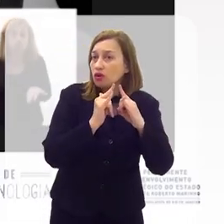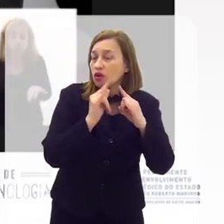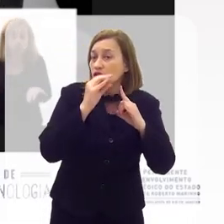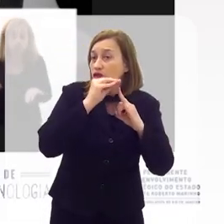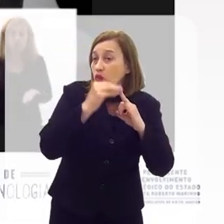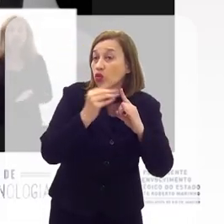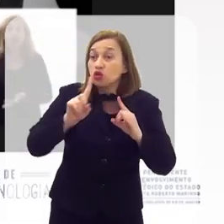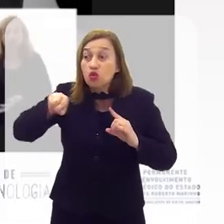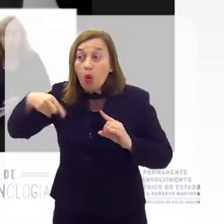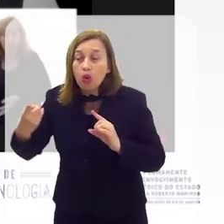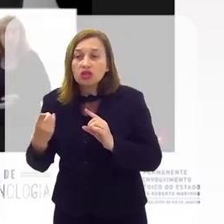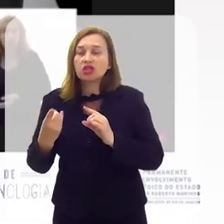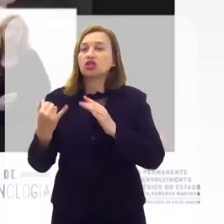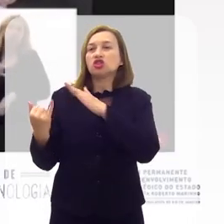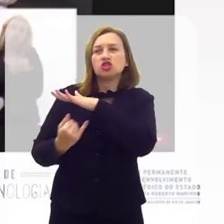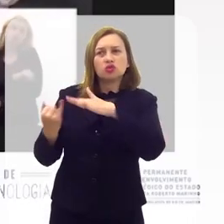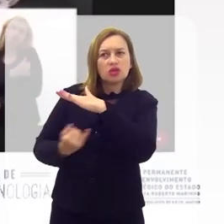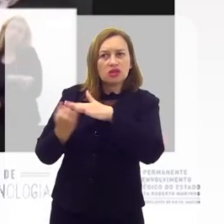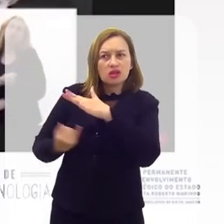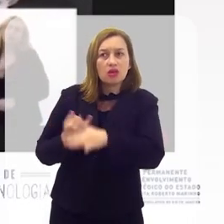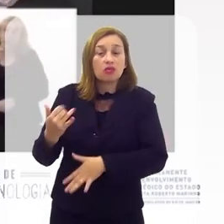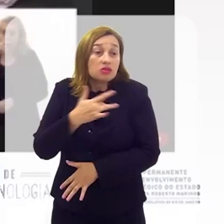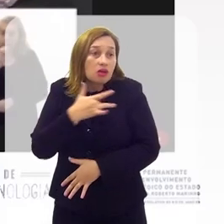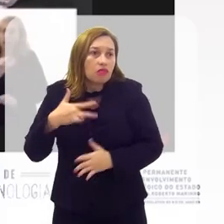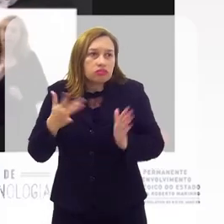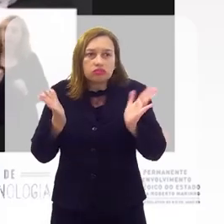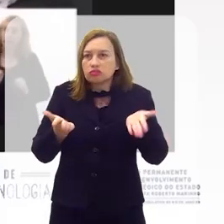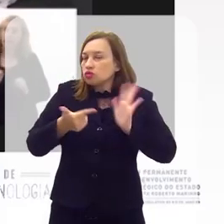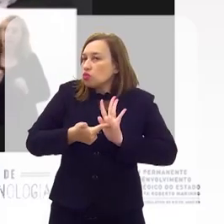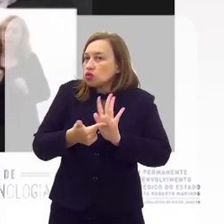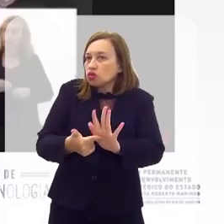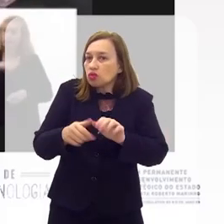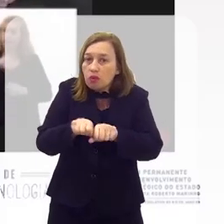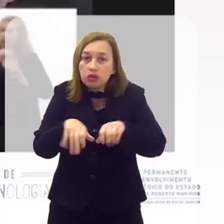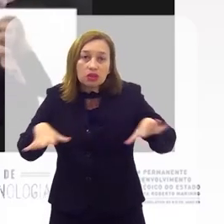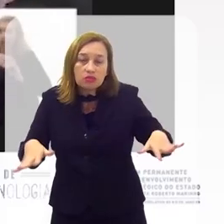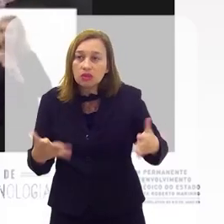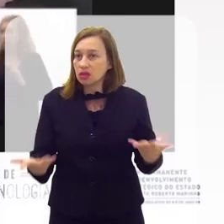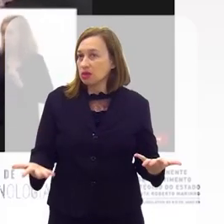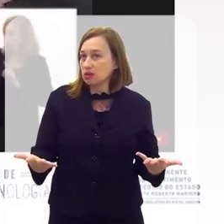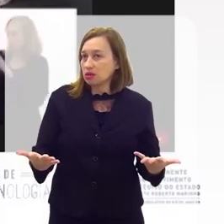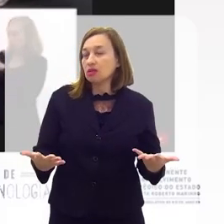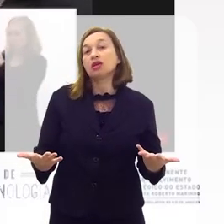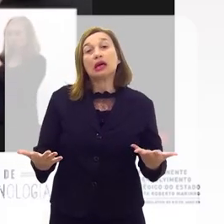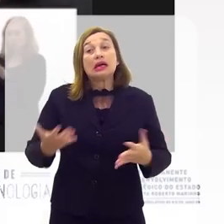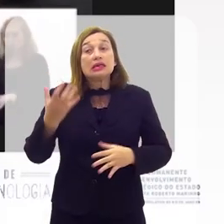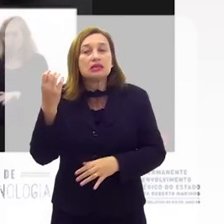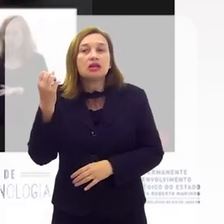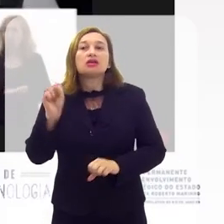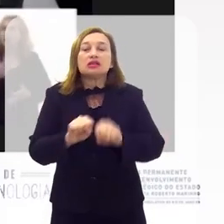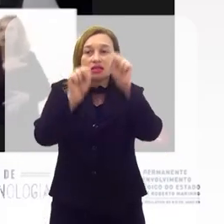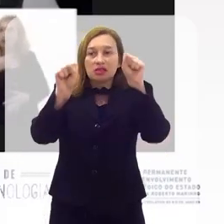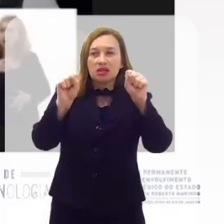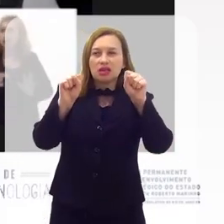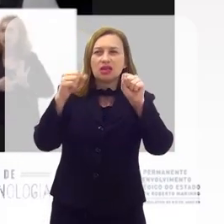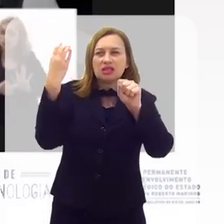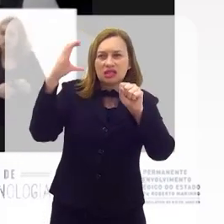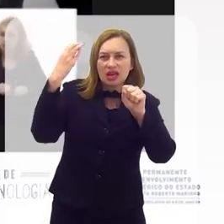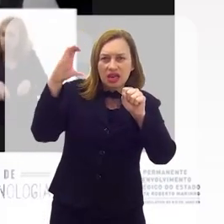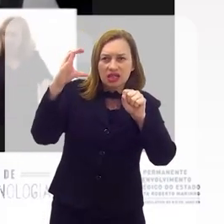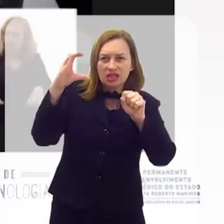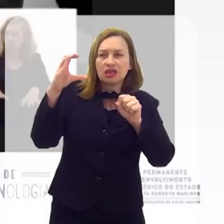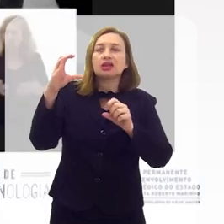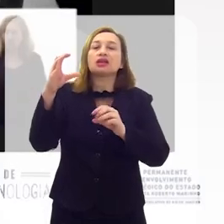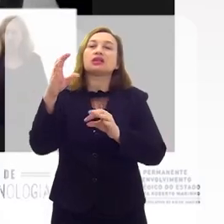Que é o Rio de Janeiro, tem um potencial imenso, tem a Fiocruz, tem inúmeras outras instituições. E saúde está hoje, a pandemia mostrou isso, profundamente